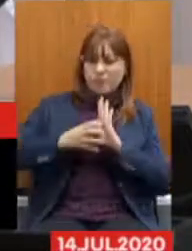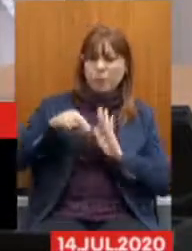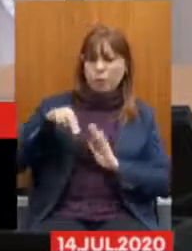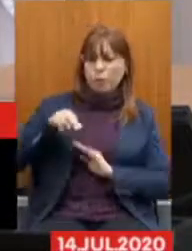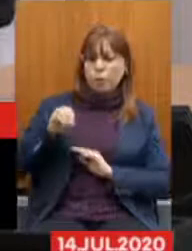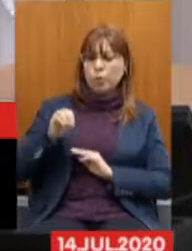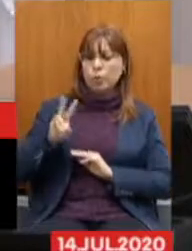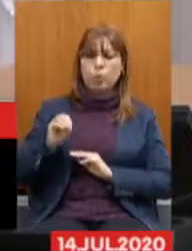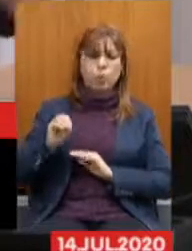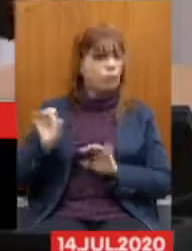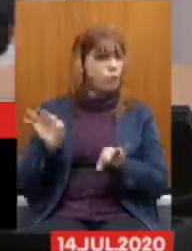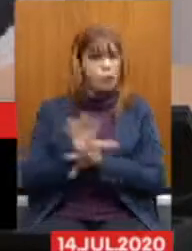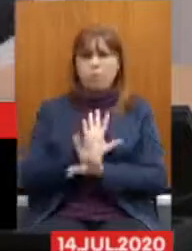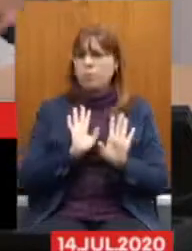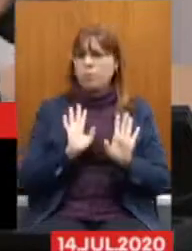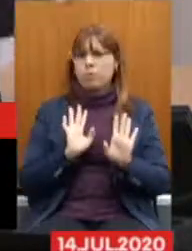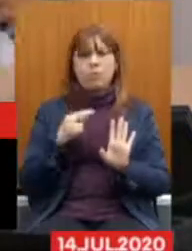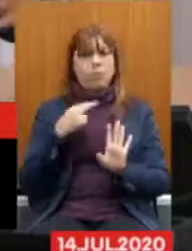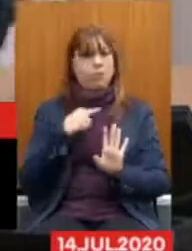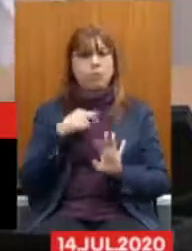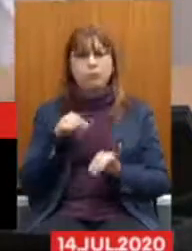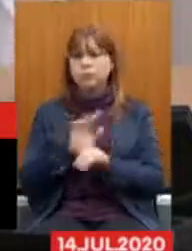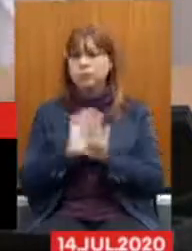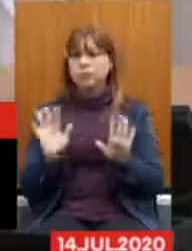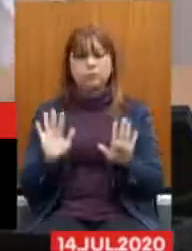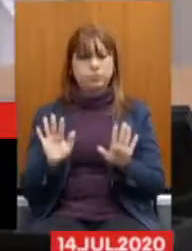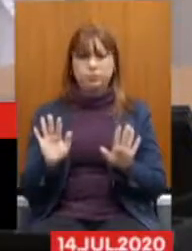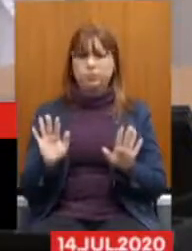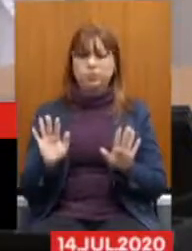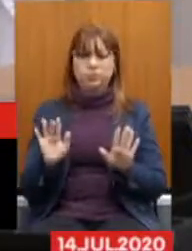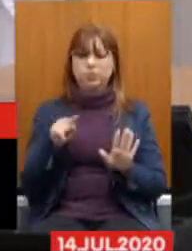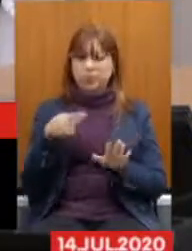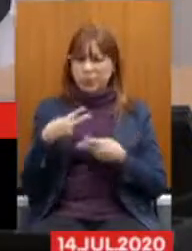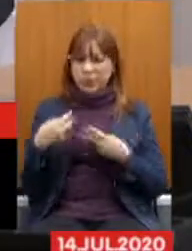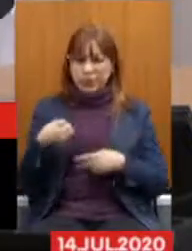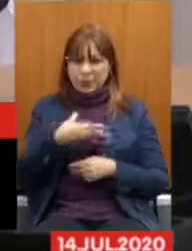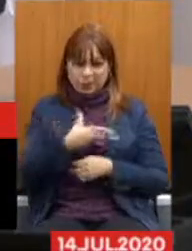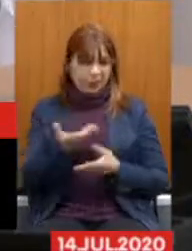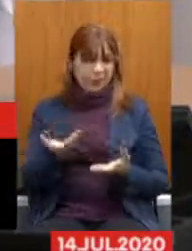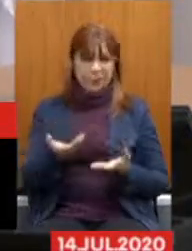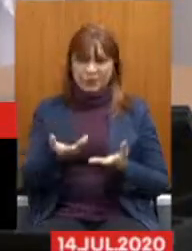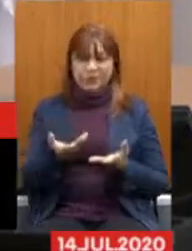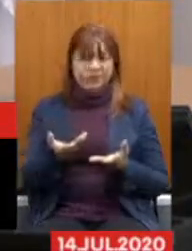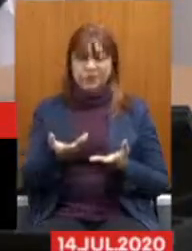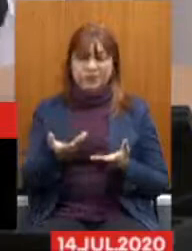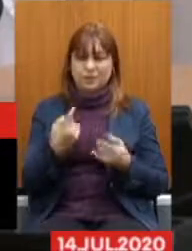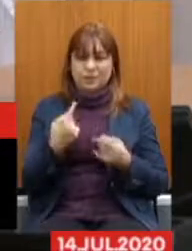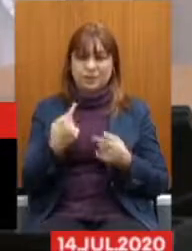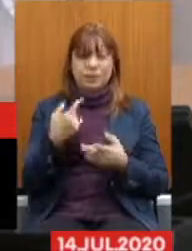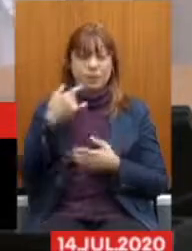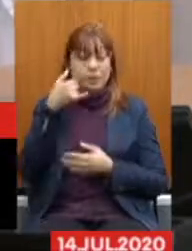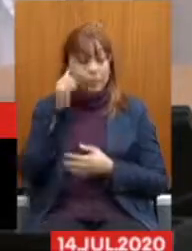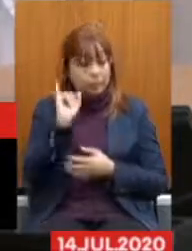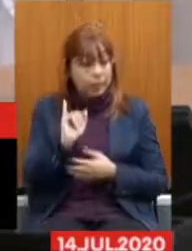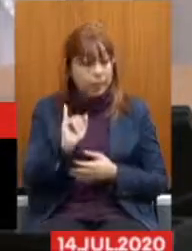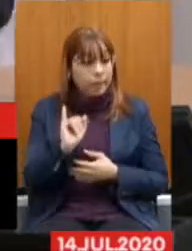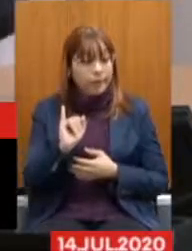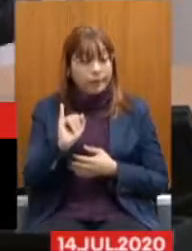e acabar com essa novidade enquanto ela não transforma o Estado brasileiro